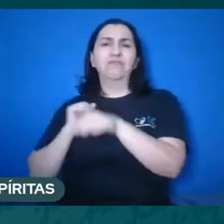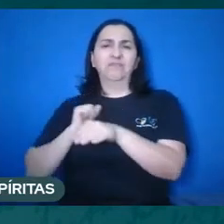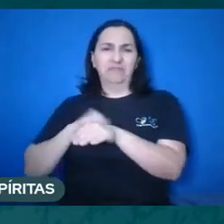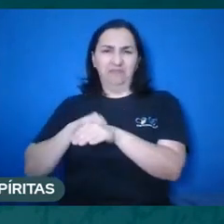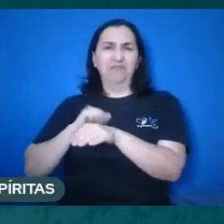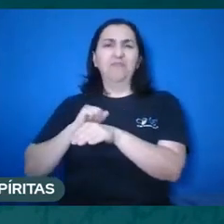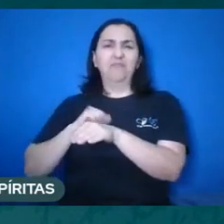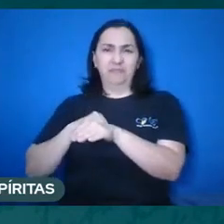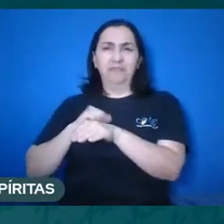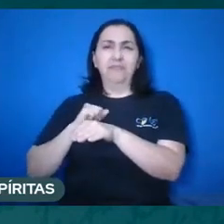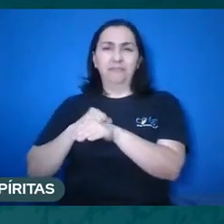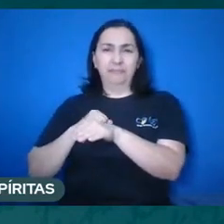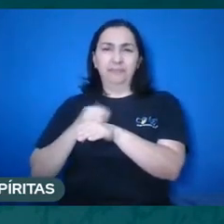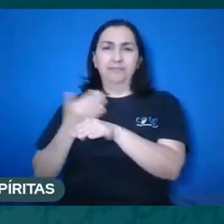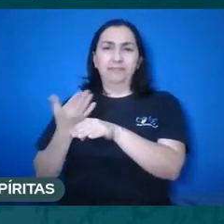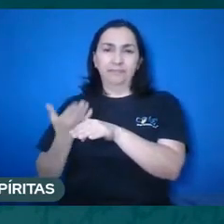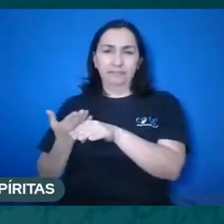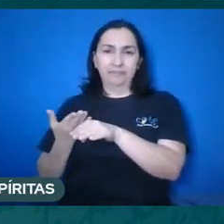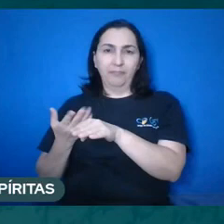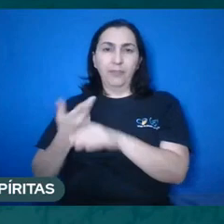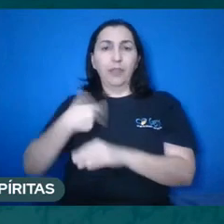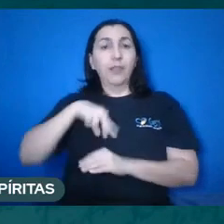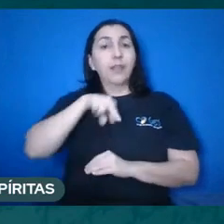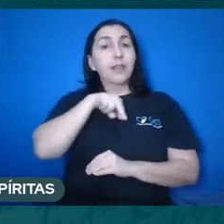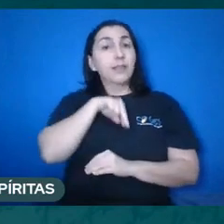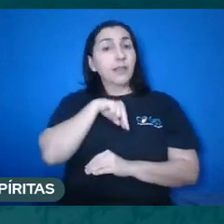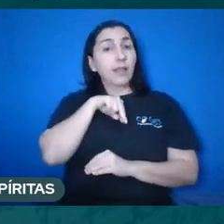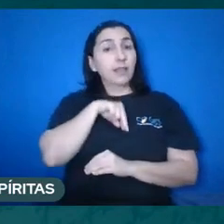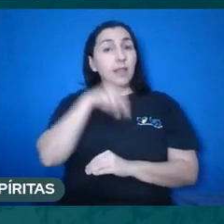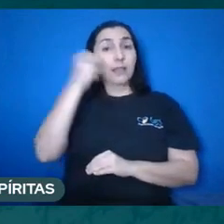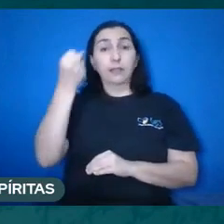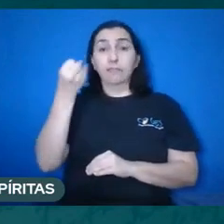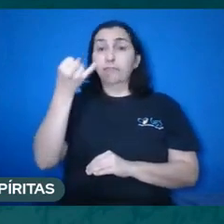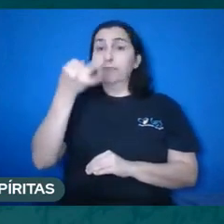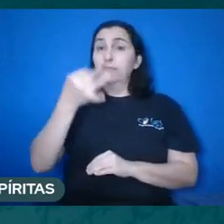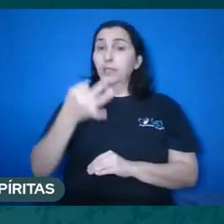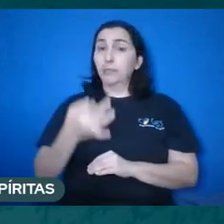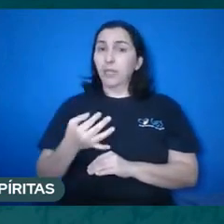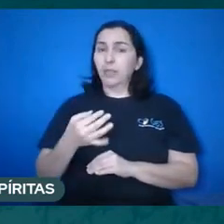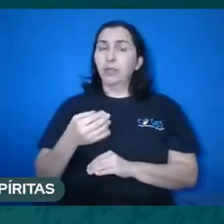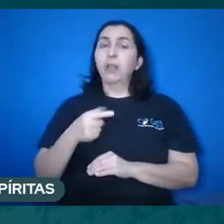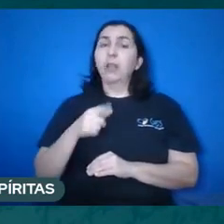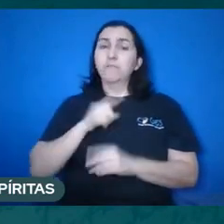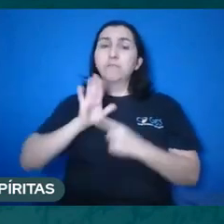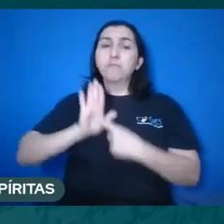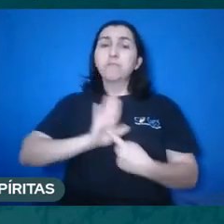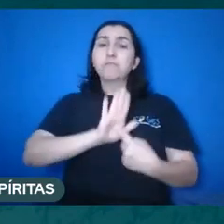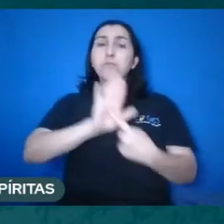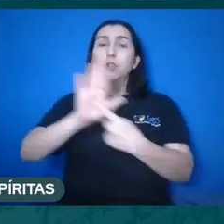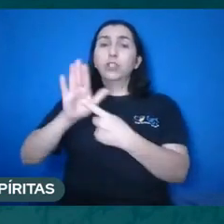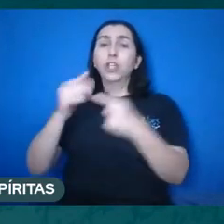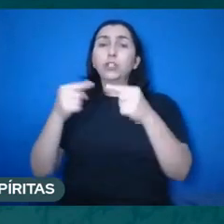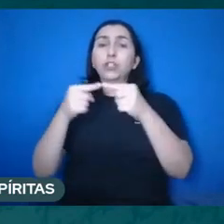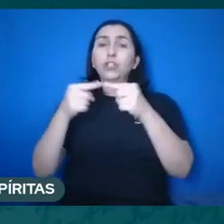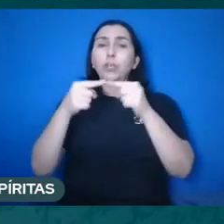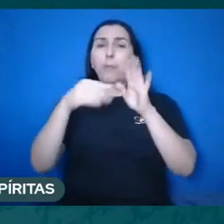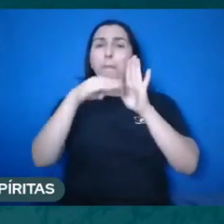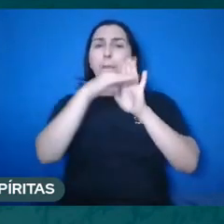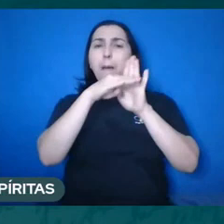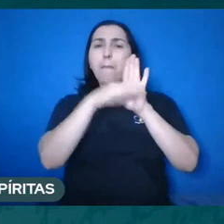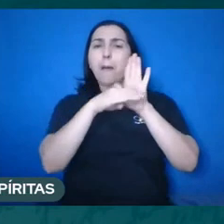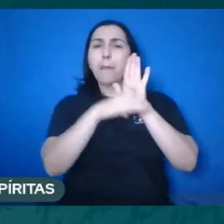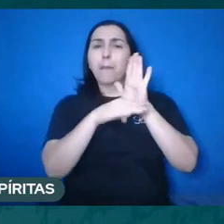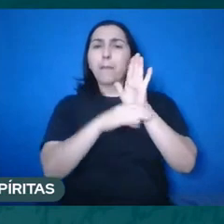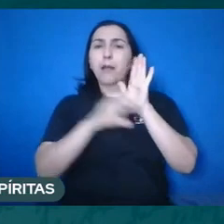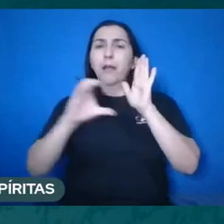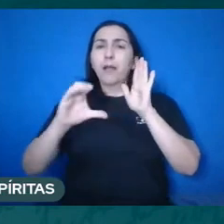dizer assim que é. Inclusive, Kardec nos explica. Quando utiliza as classes, a partir da questão número 100, especificamente